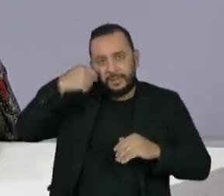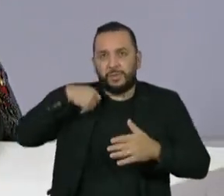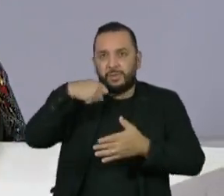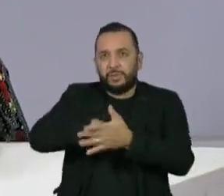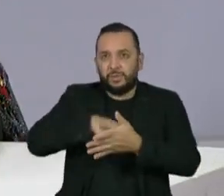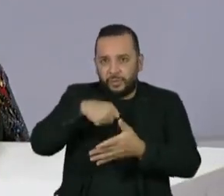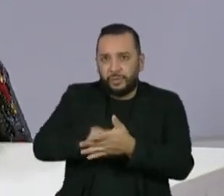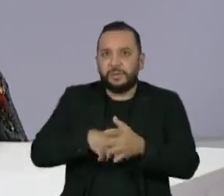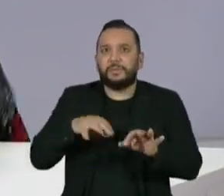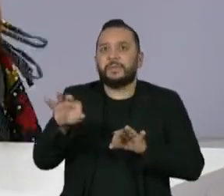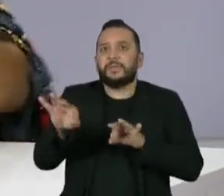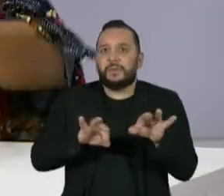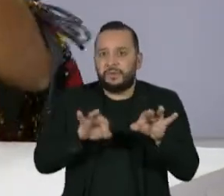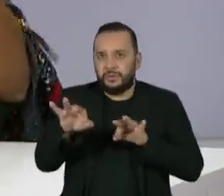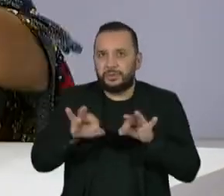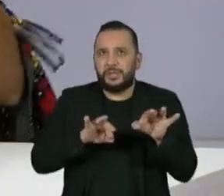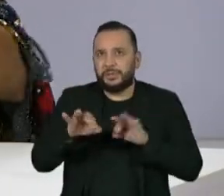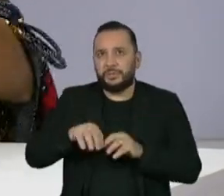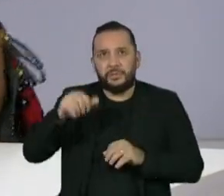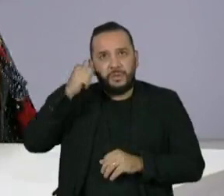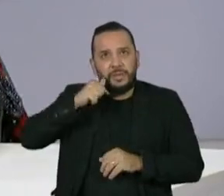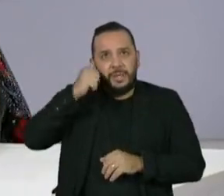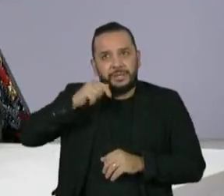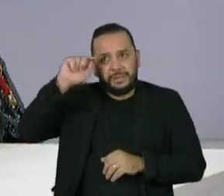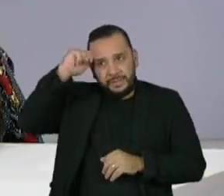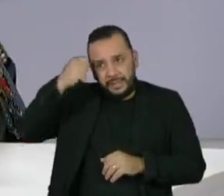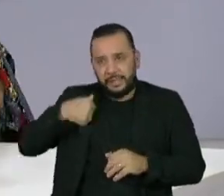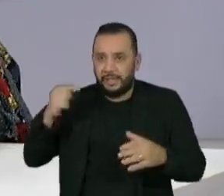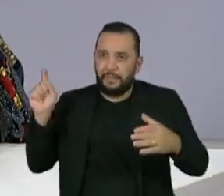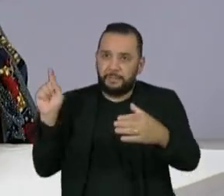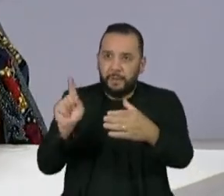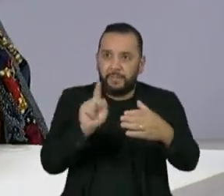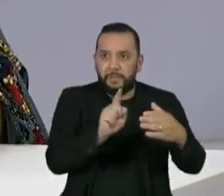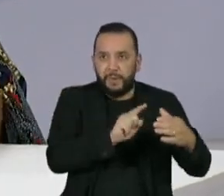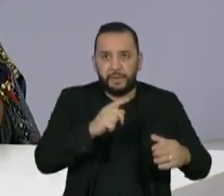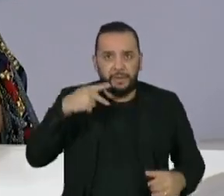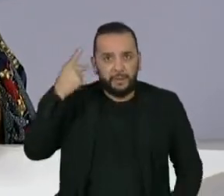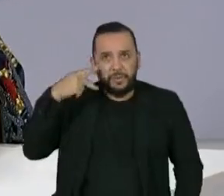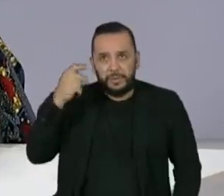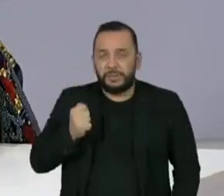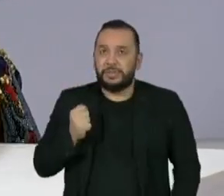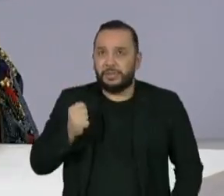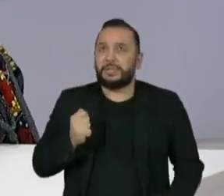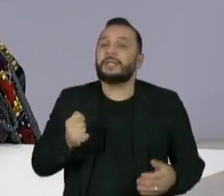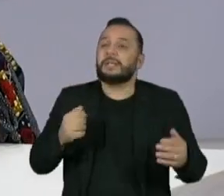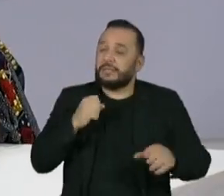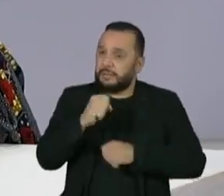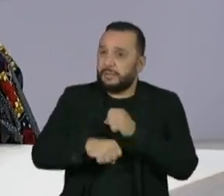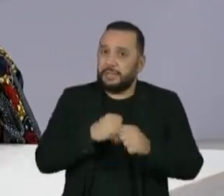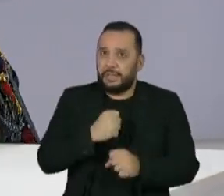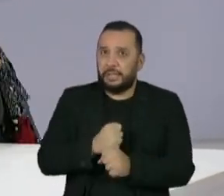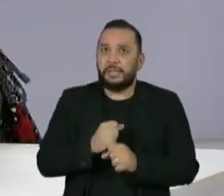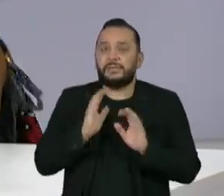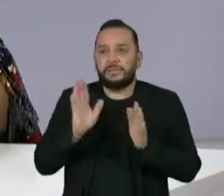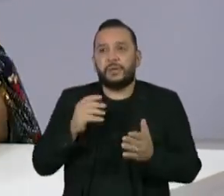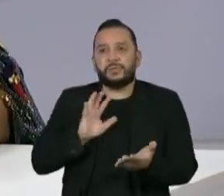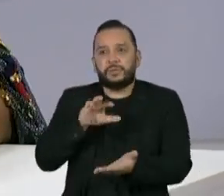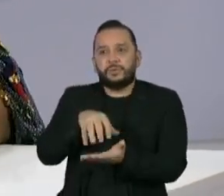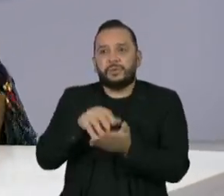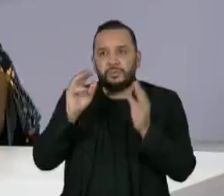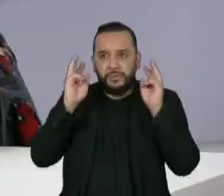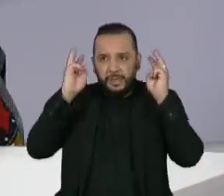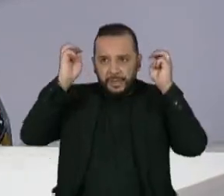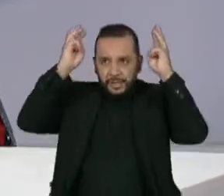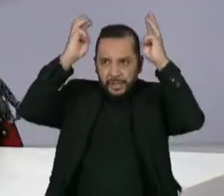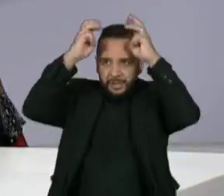lutas e projetos a partir da presença de mais mulheres negras na política. Esse ano, por exemplo, a Coalizão Negra por Direitos e o Instituto Mariel e Franco, junto com Mulheres